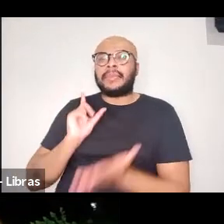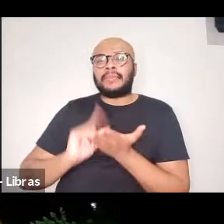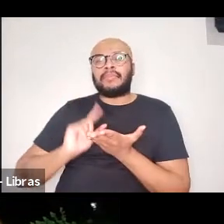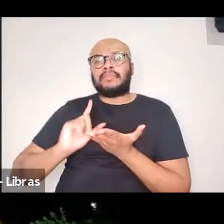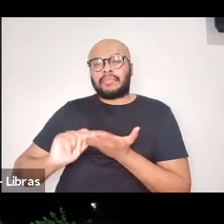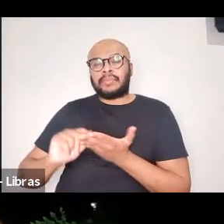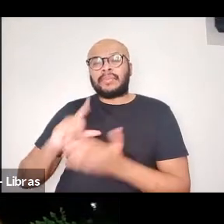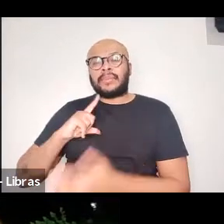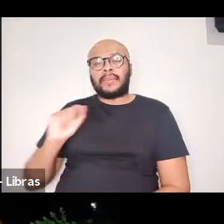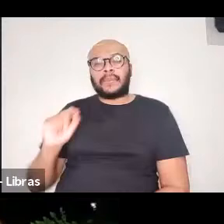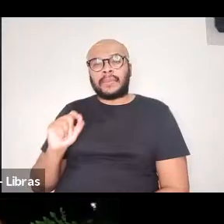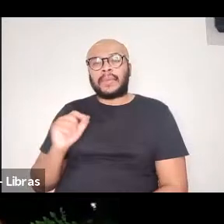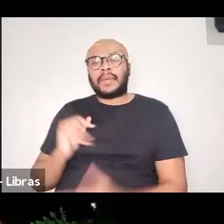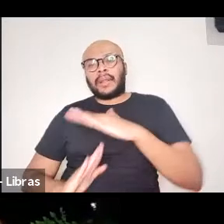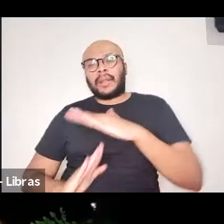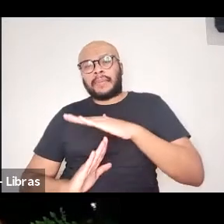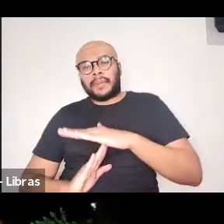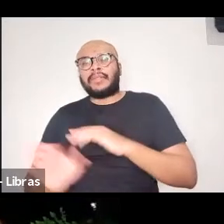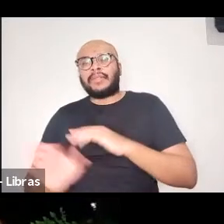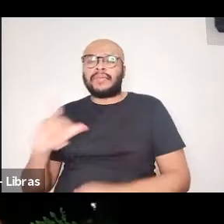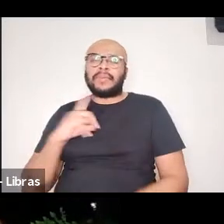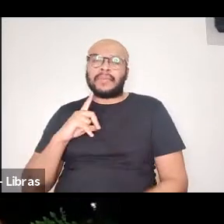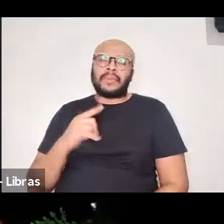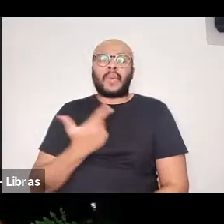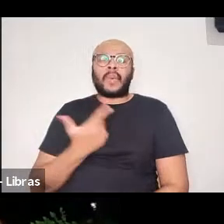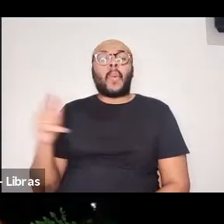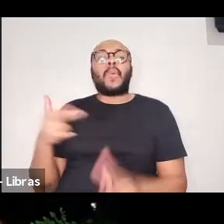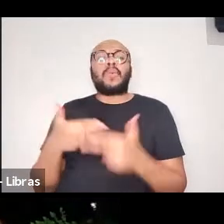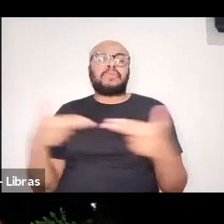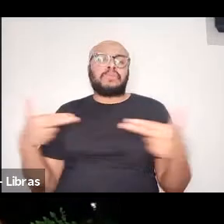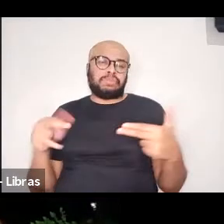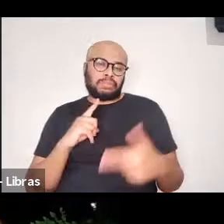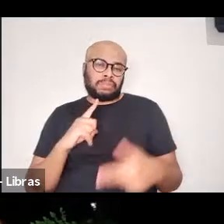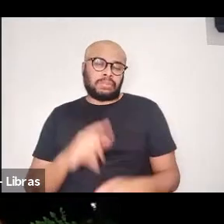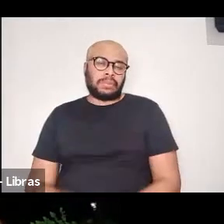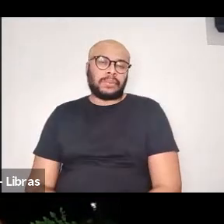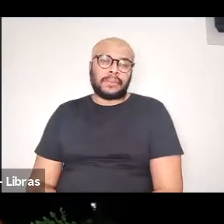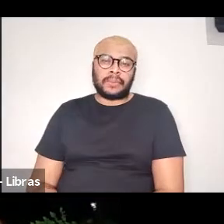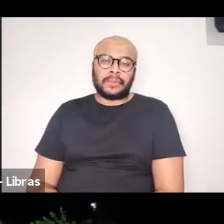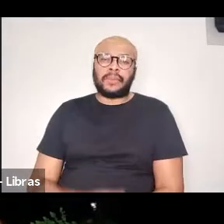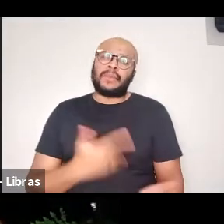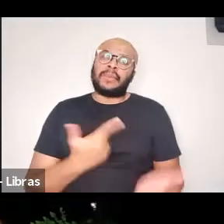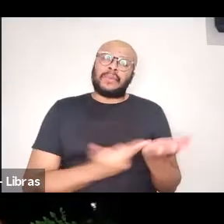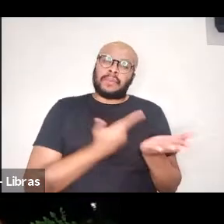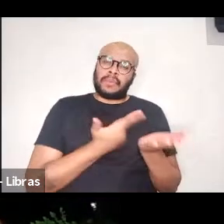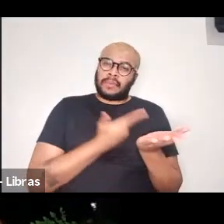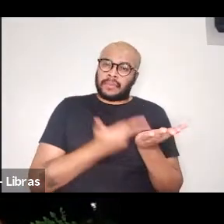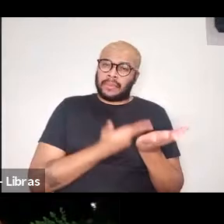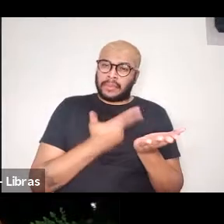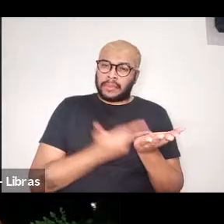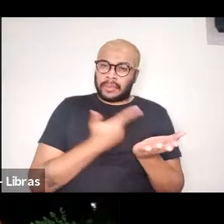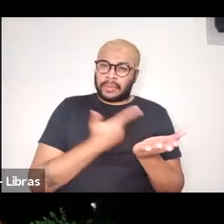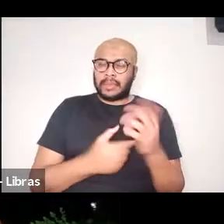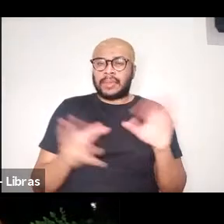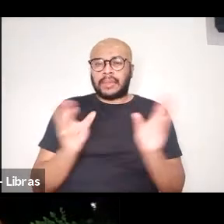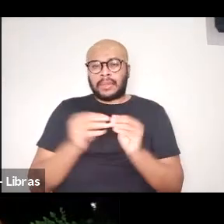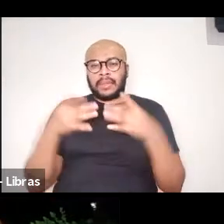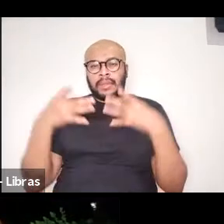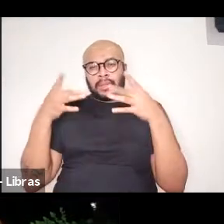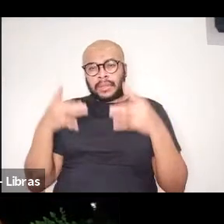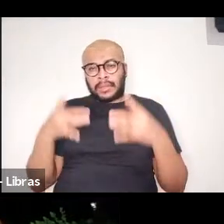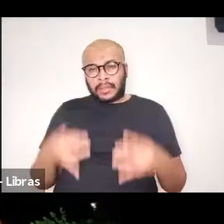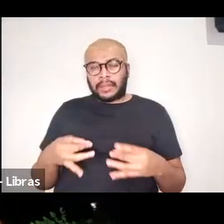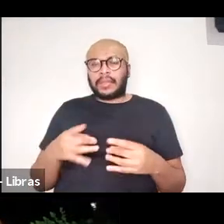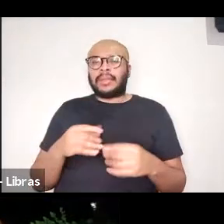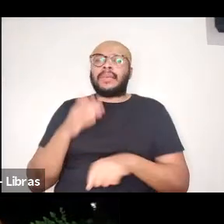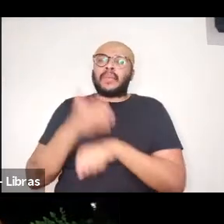limitações para outras coisas. O livro, a resenha, o